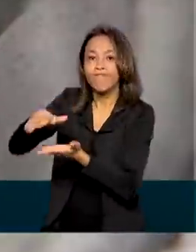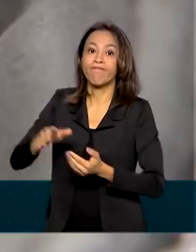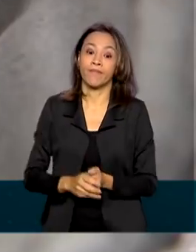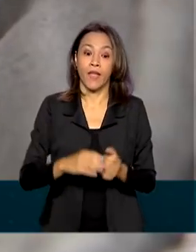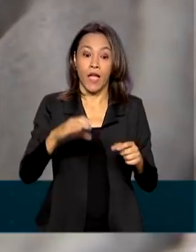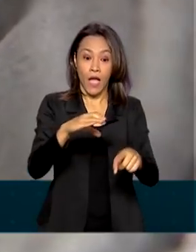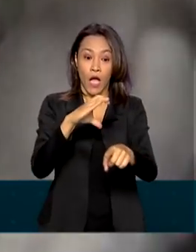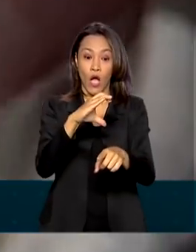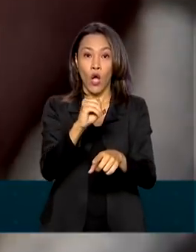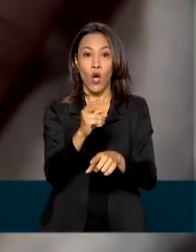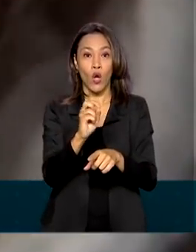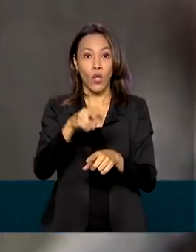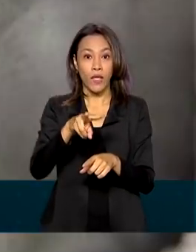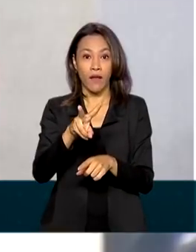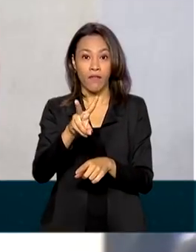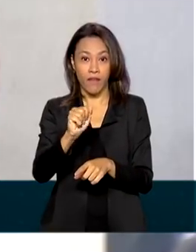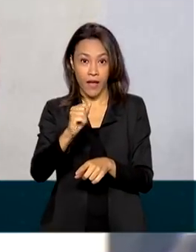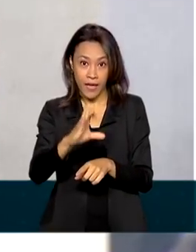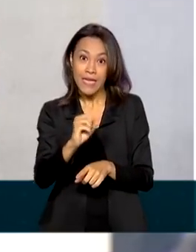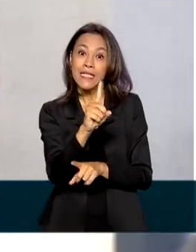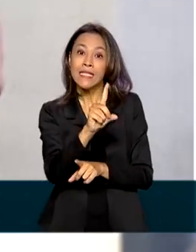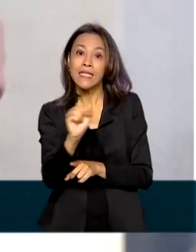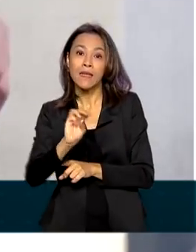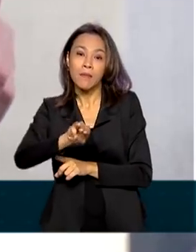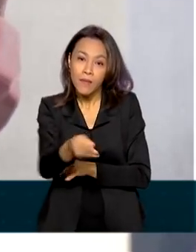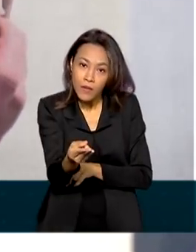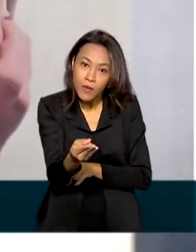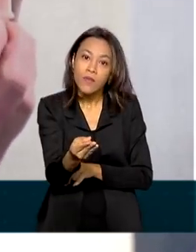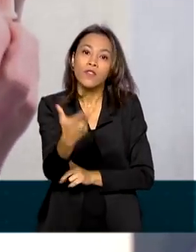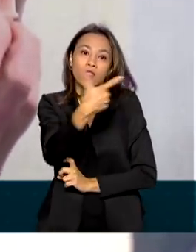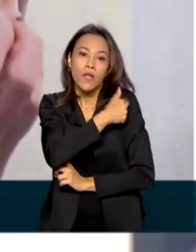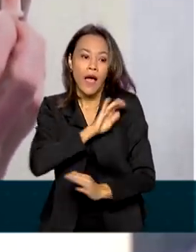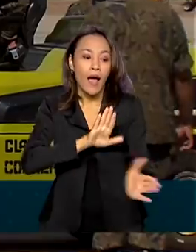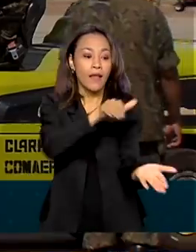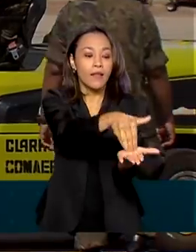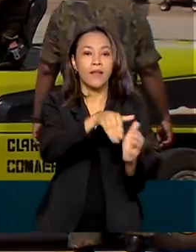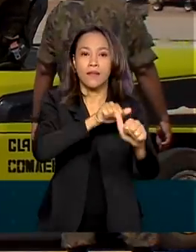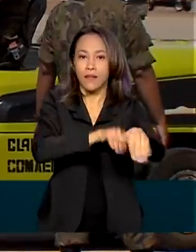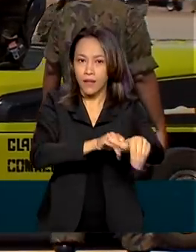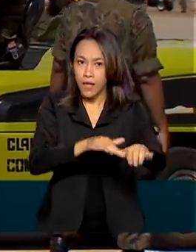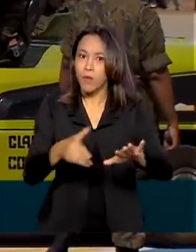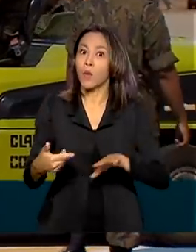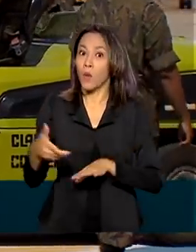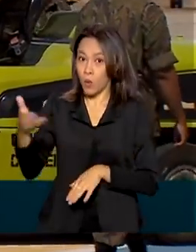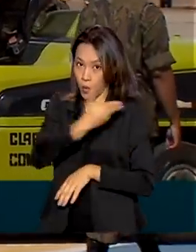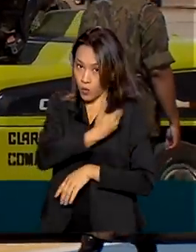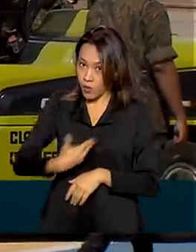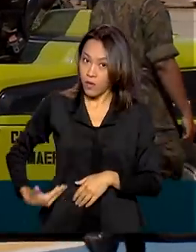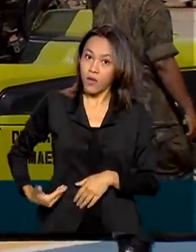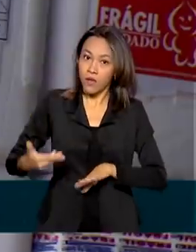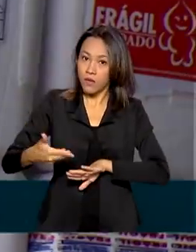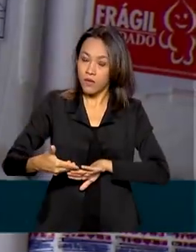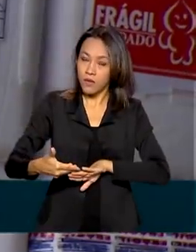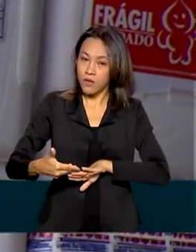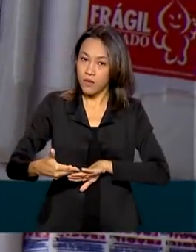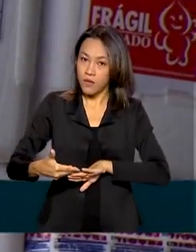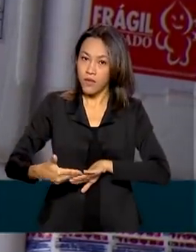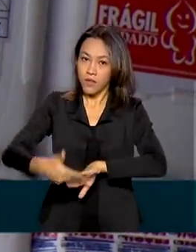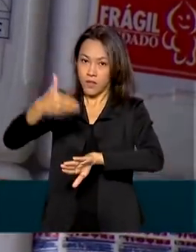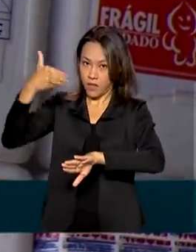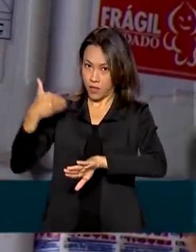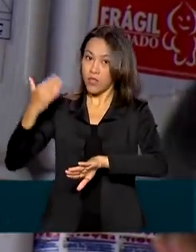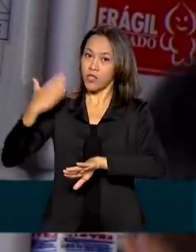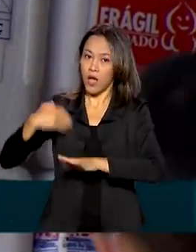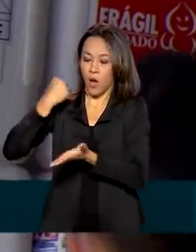entregues aos estados 100 milhões de doses até setembro deste ano. O governo já tinha contratado em janeiro,